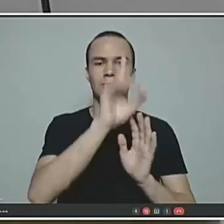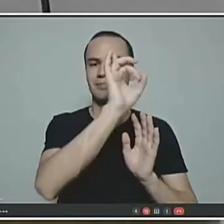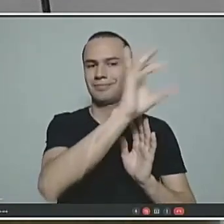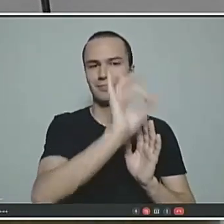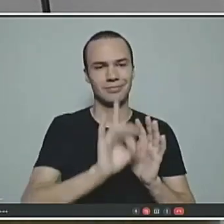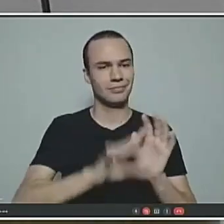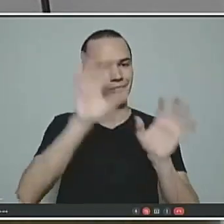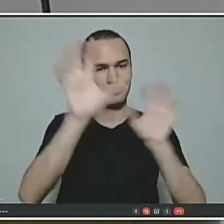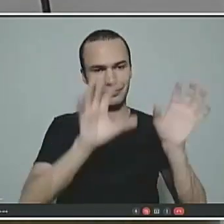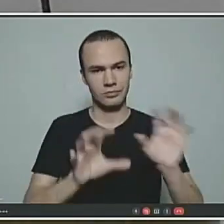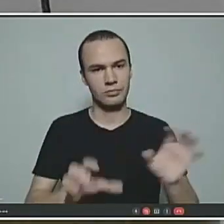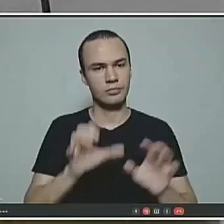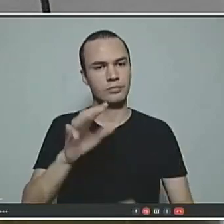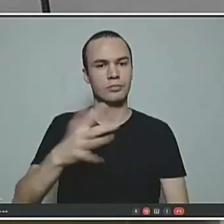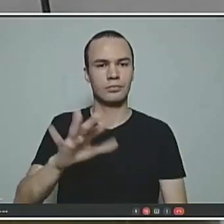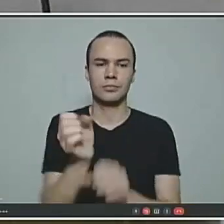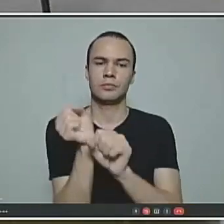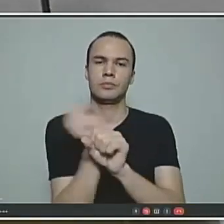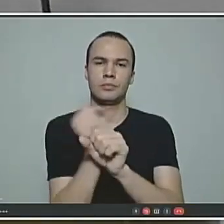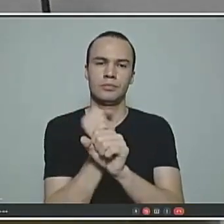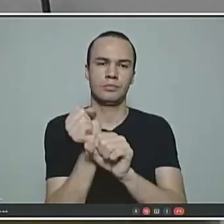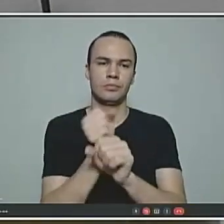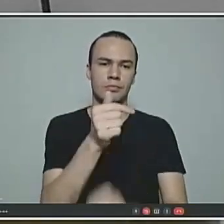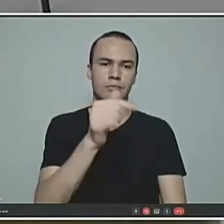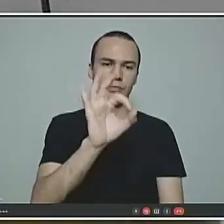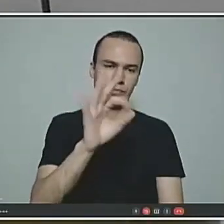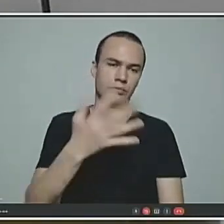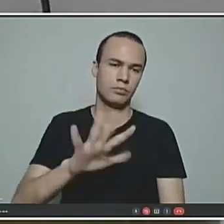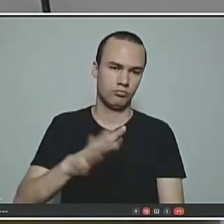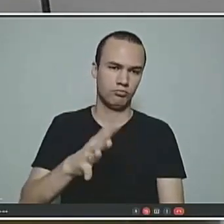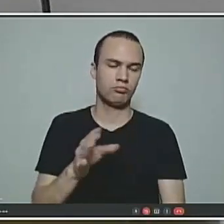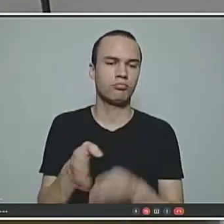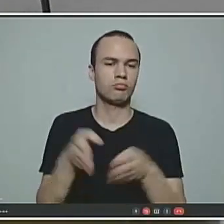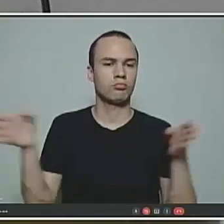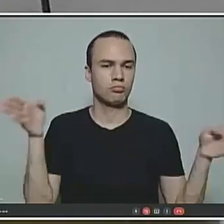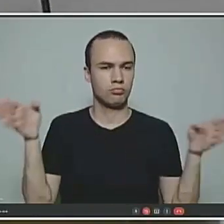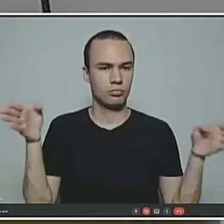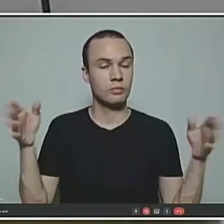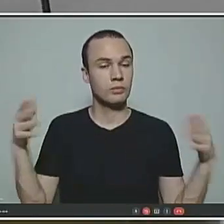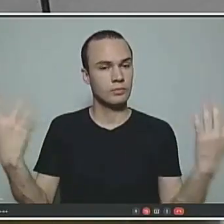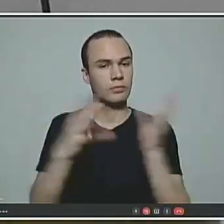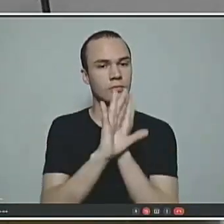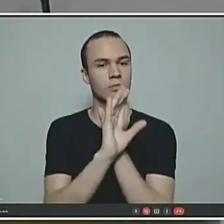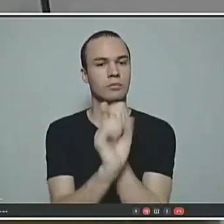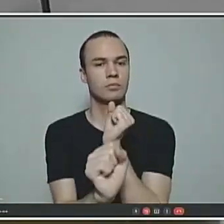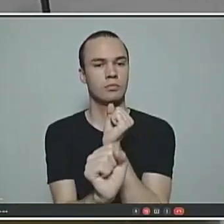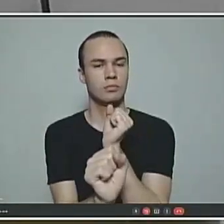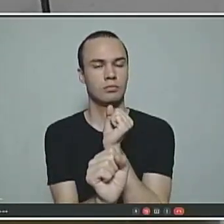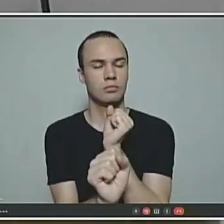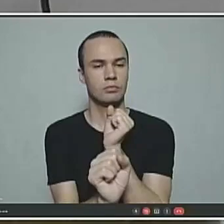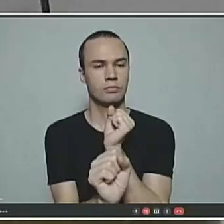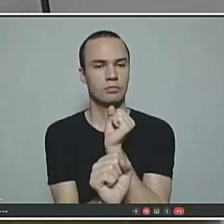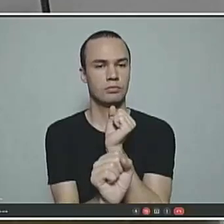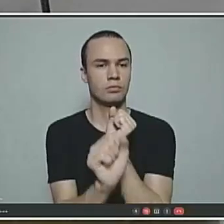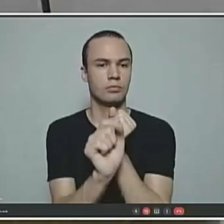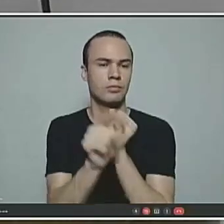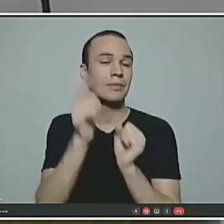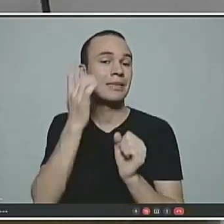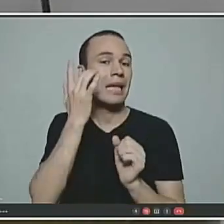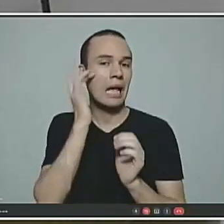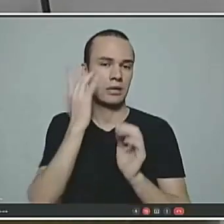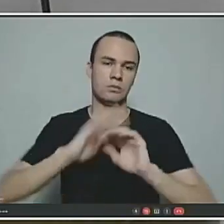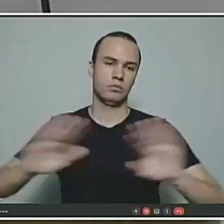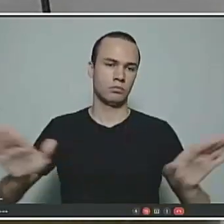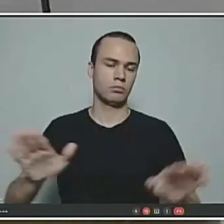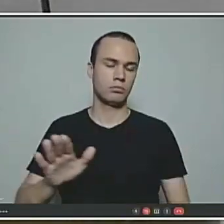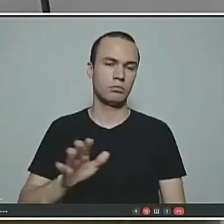A projeção aí de 70 anos. Então, por isso que é um cálculo hipotético, mas